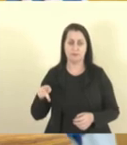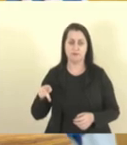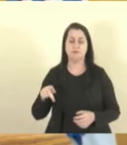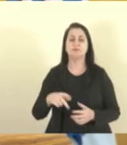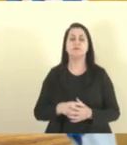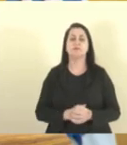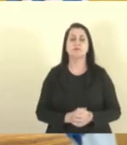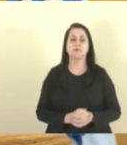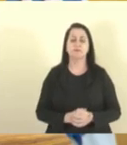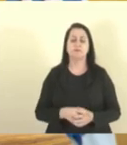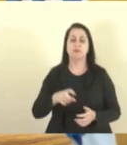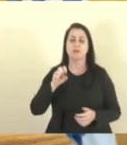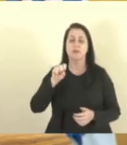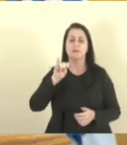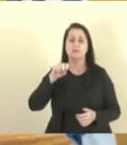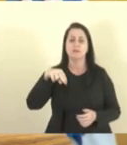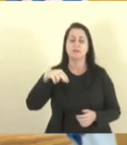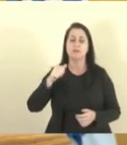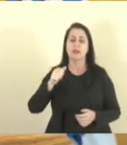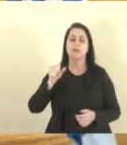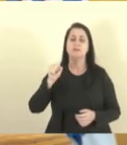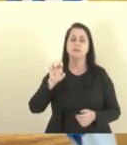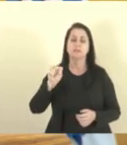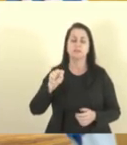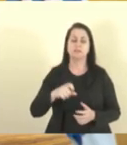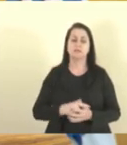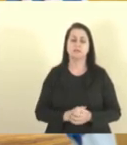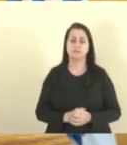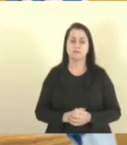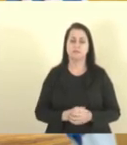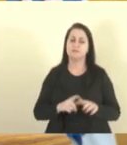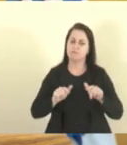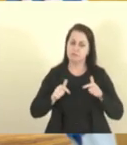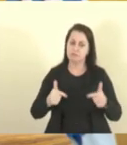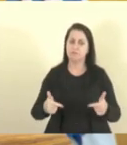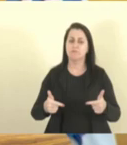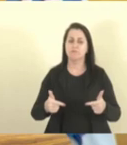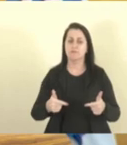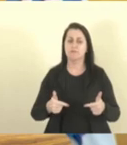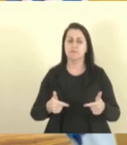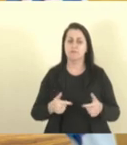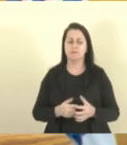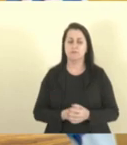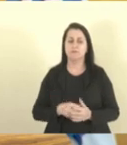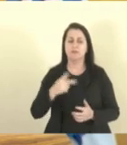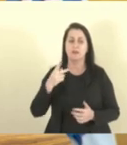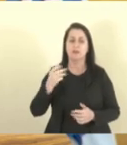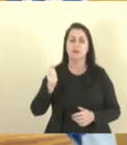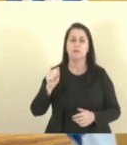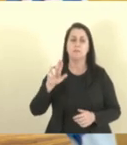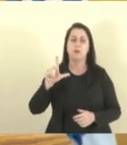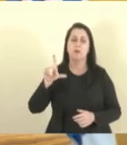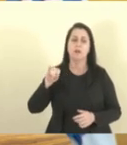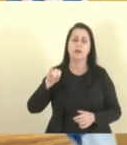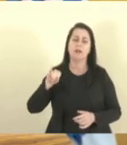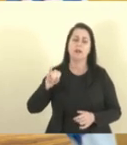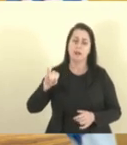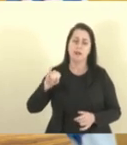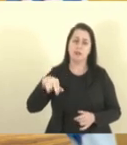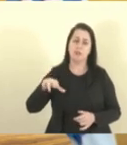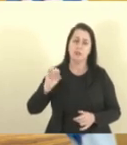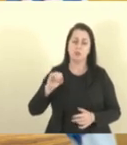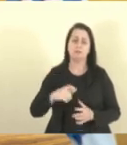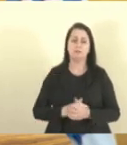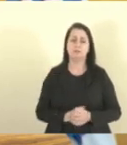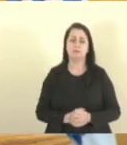Sinazes, agentes, Paulino Vieira, está lá